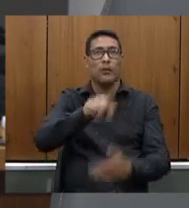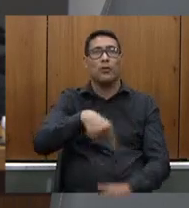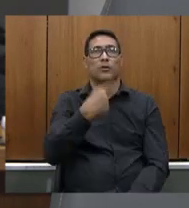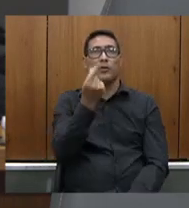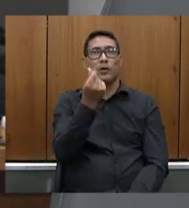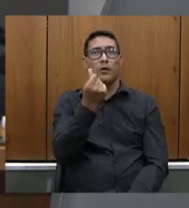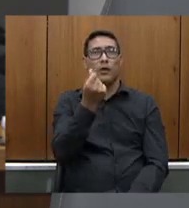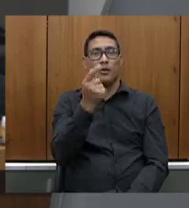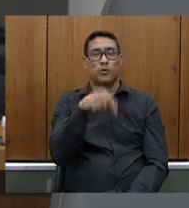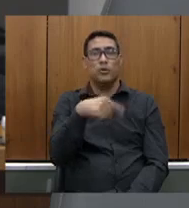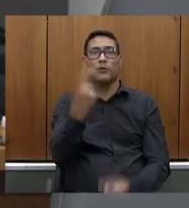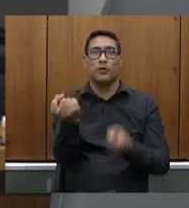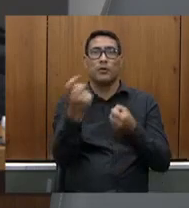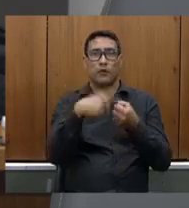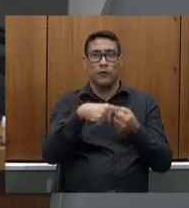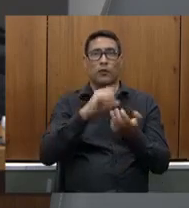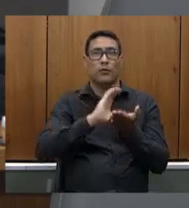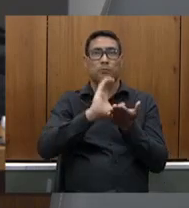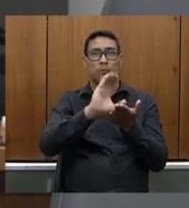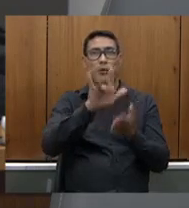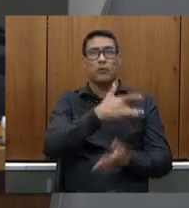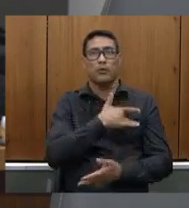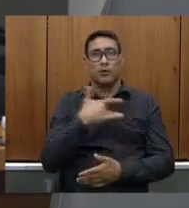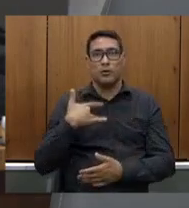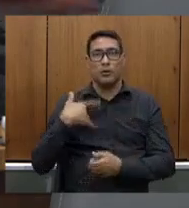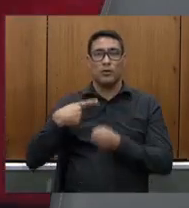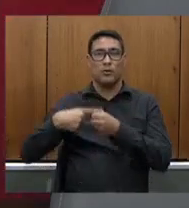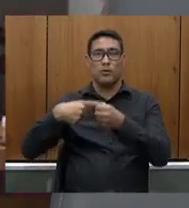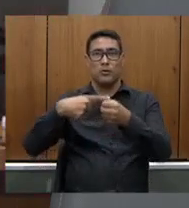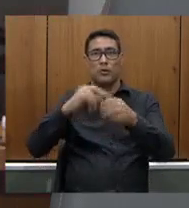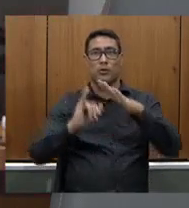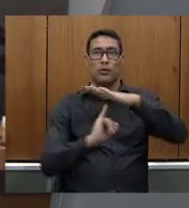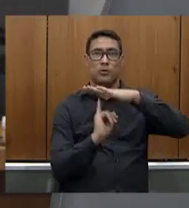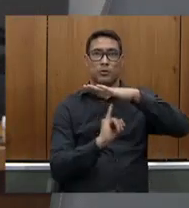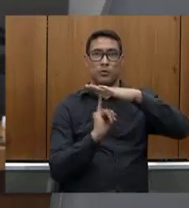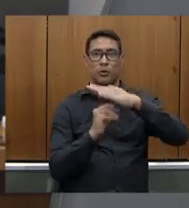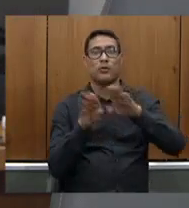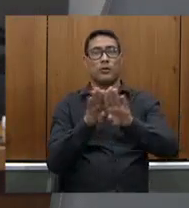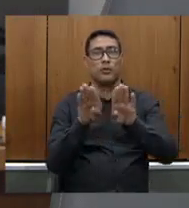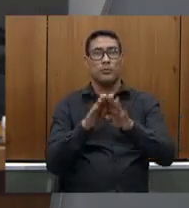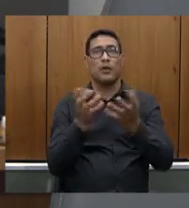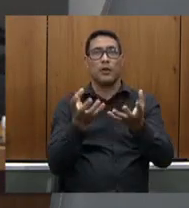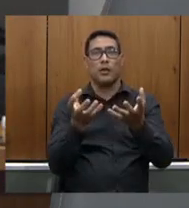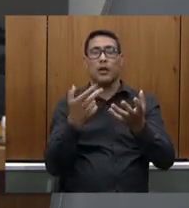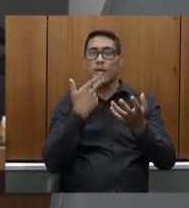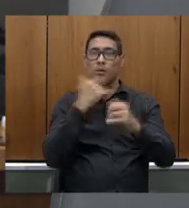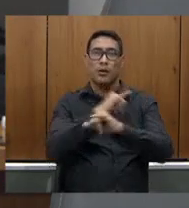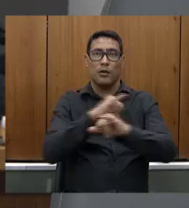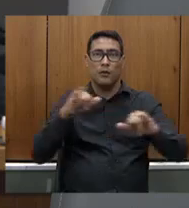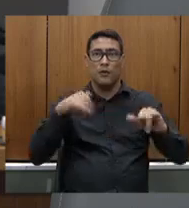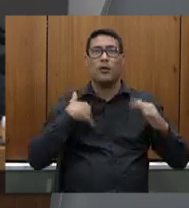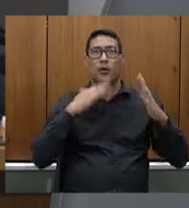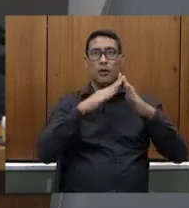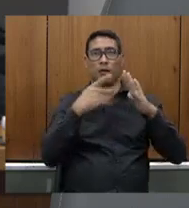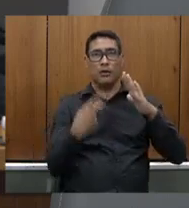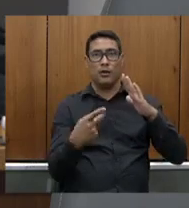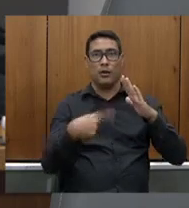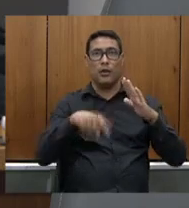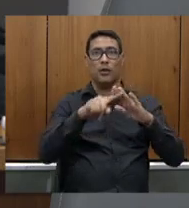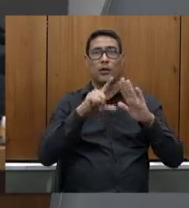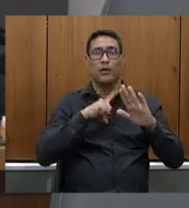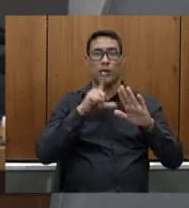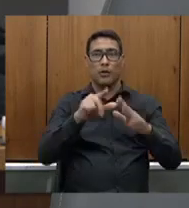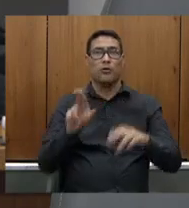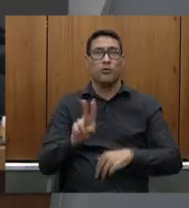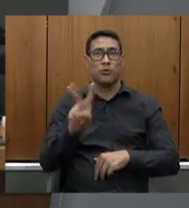relacionada a repassos da verba da saúde a municípios e instituições requer ainda que seja encaminhada a esta casa legislativa um levantamento